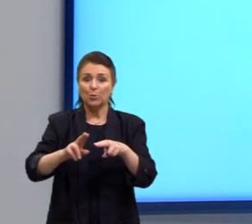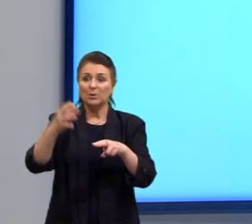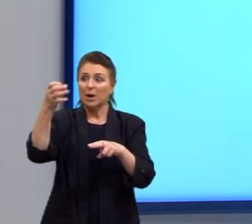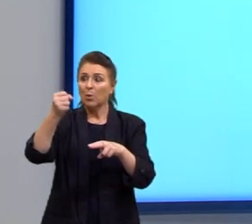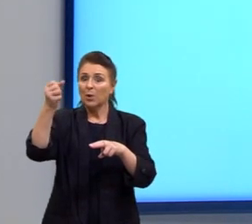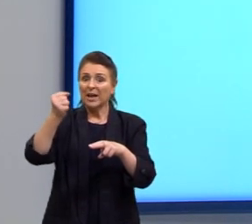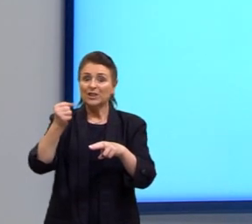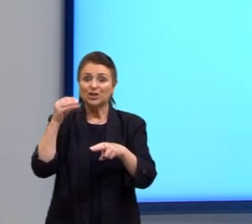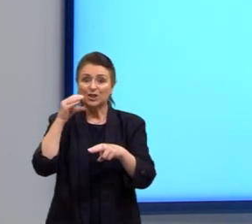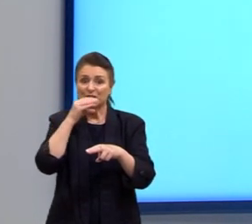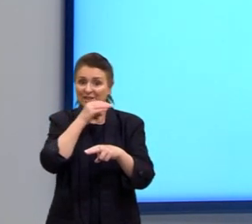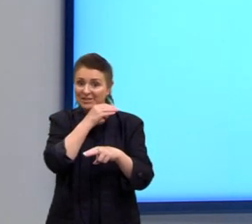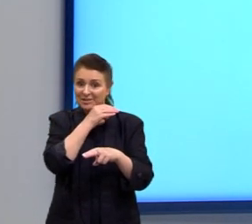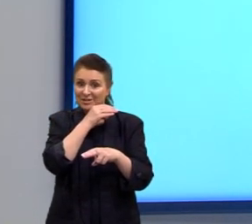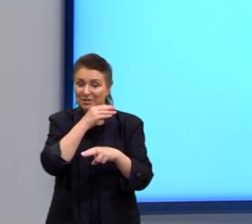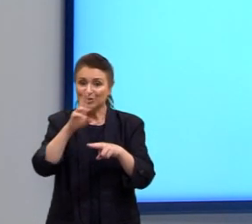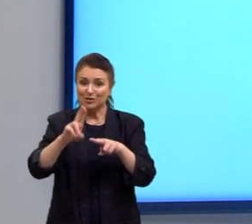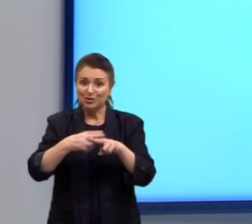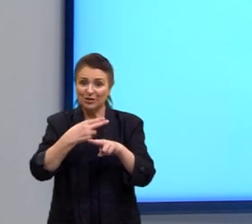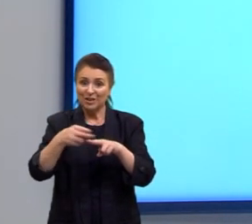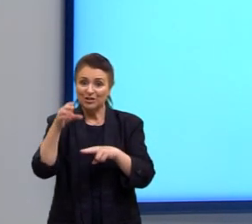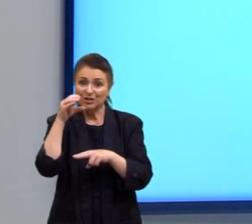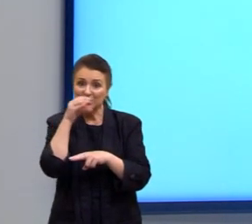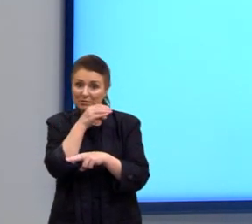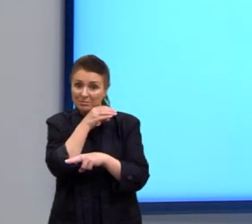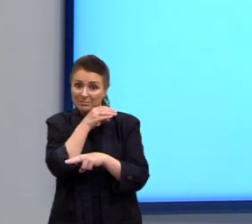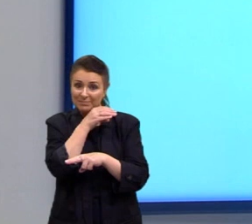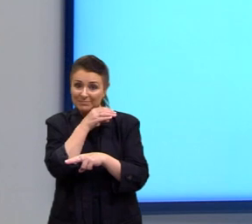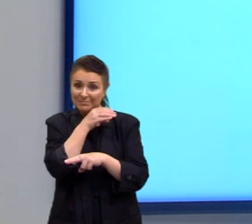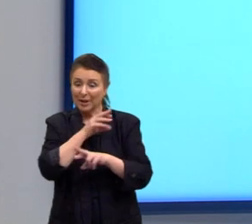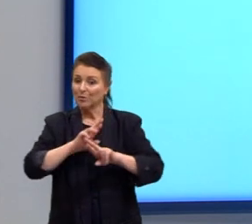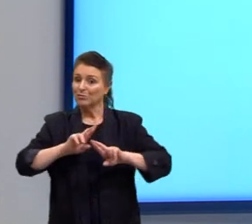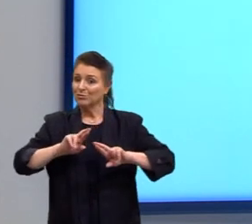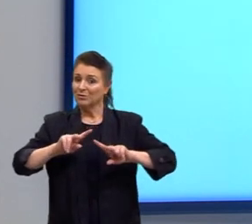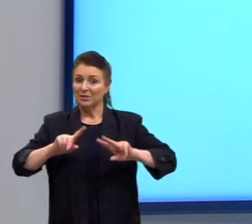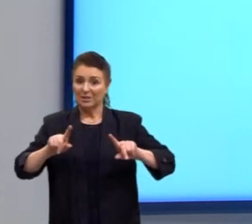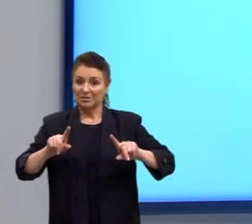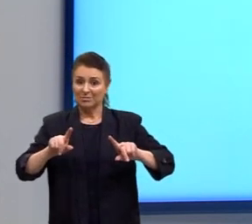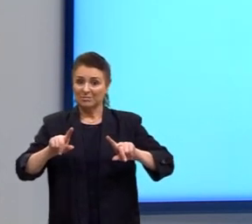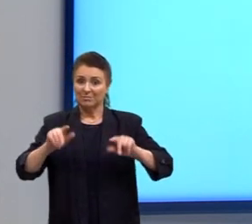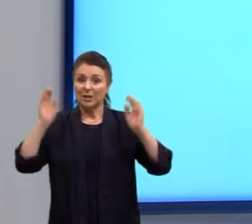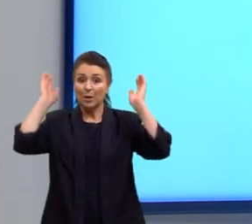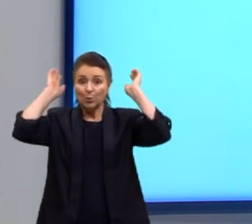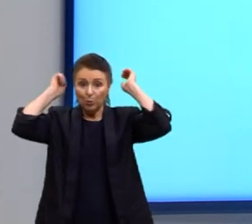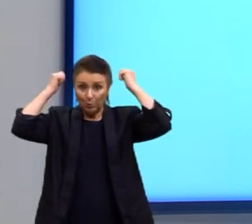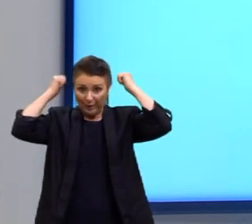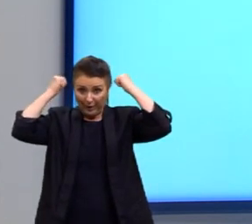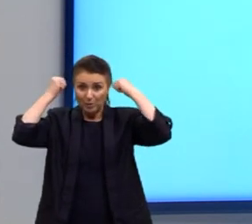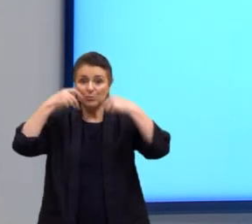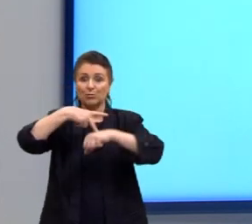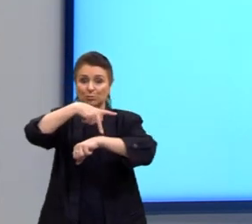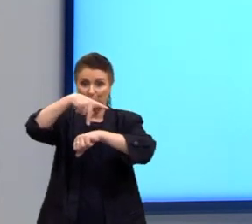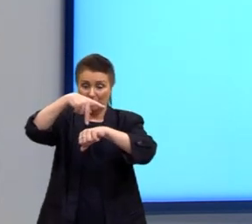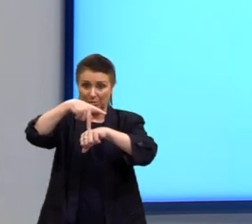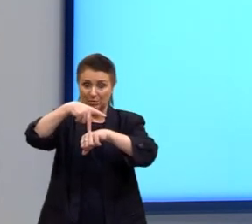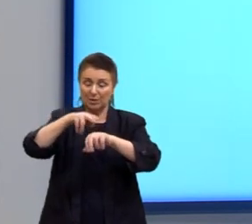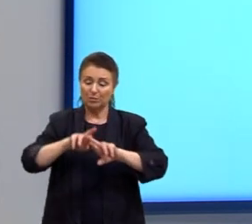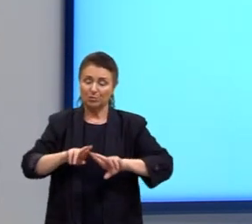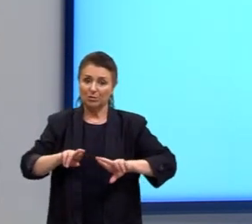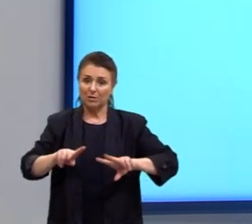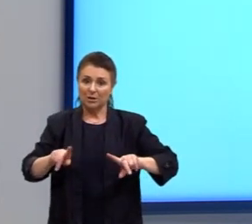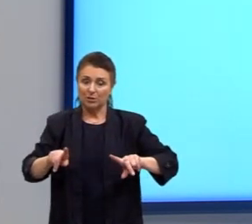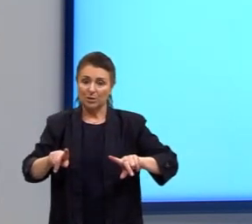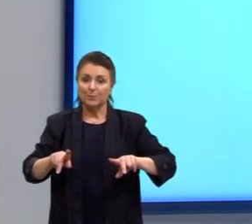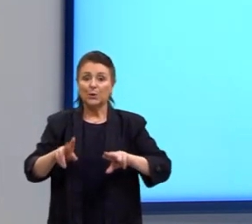o leite quente para fazer o chocolate quente. No México, não. No México, o